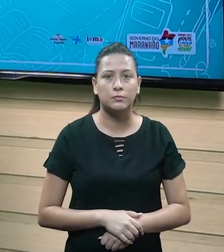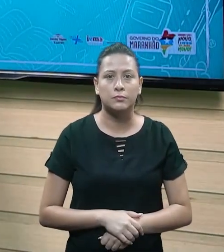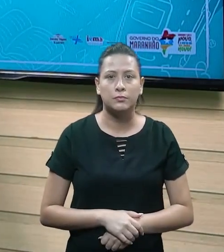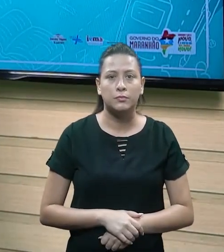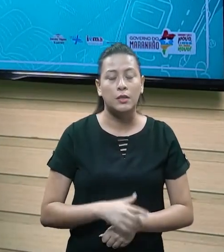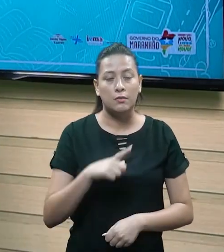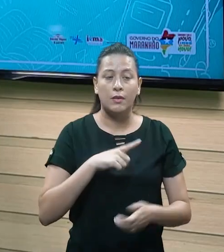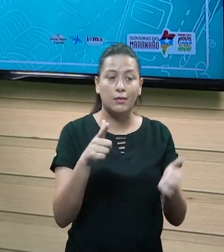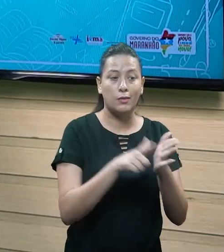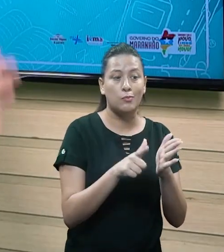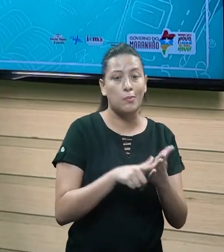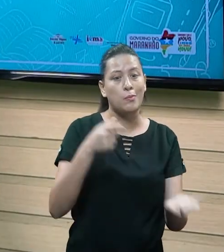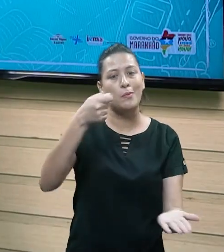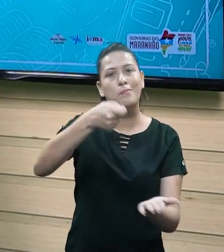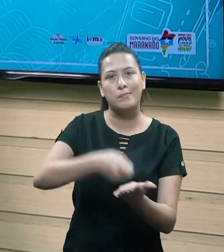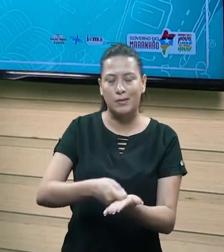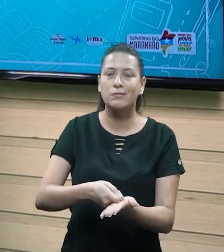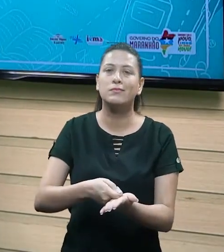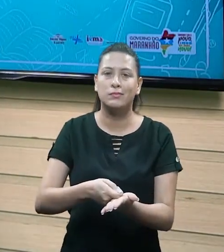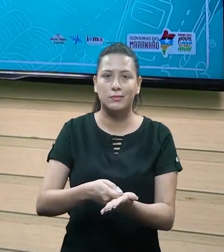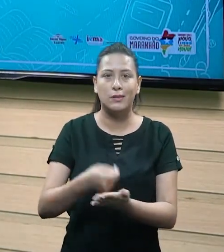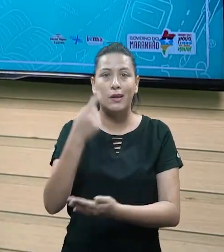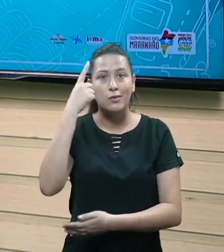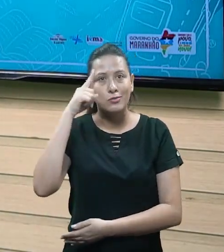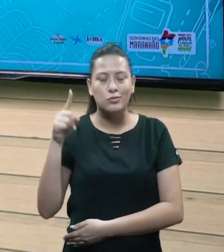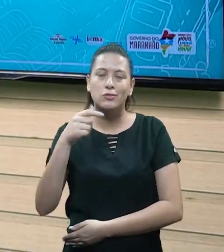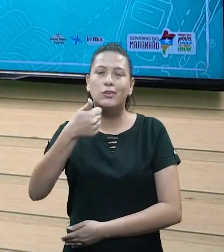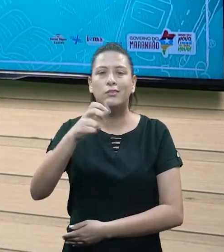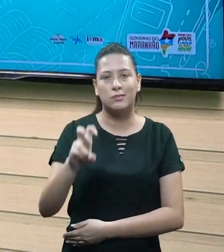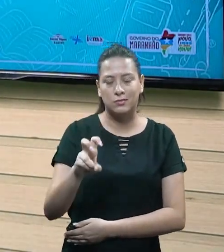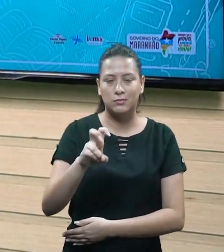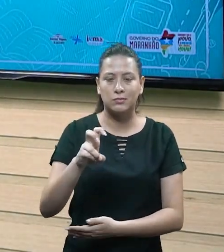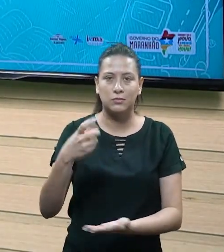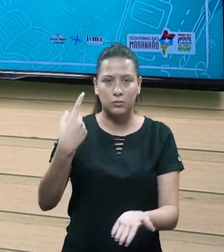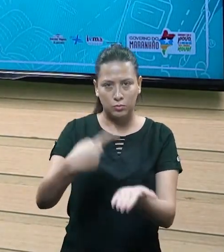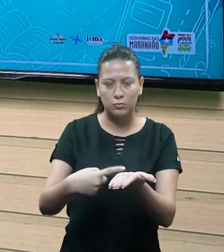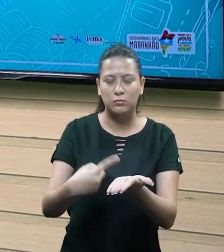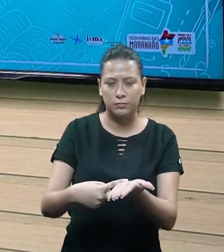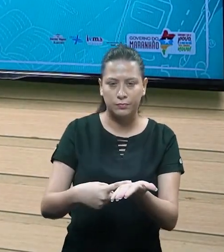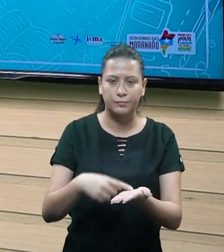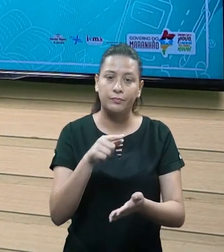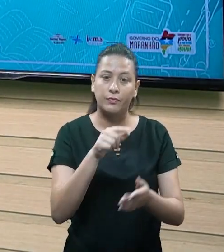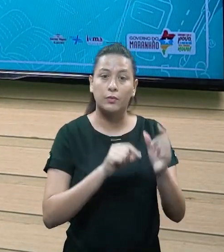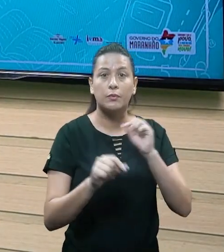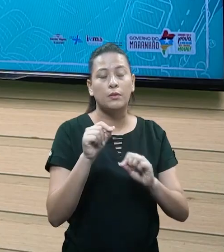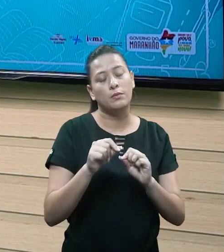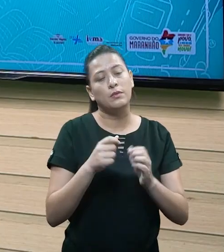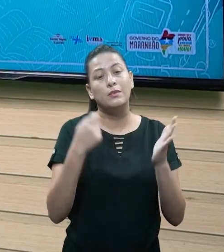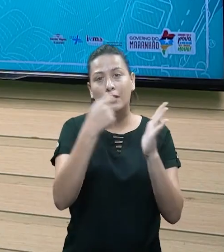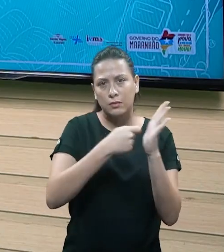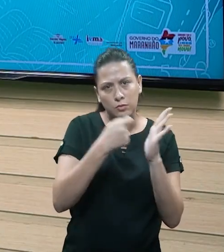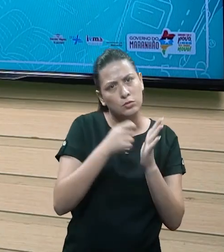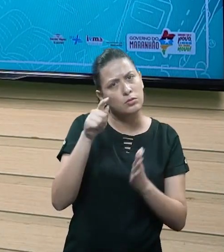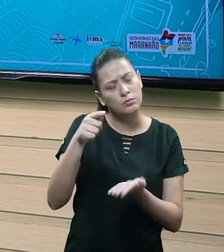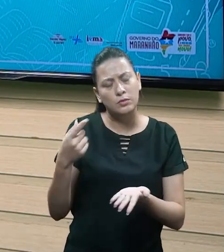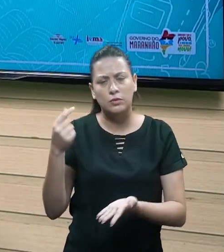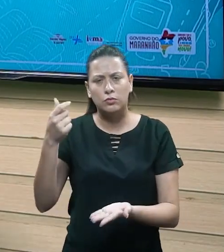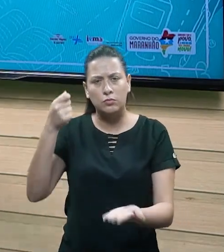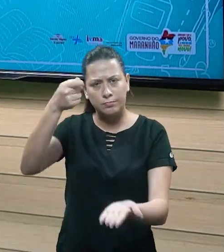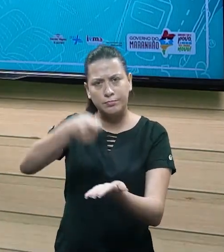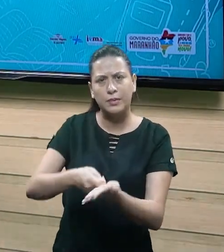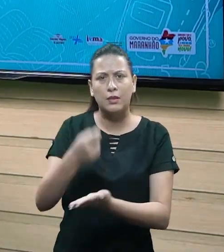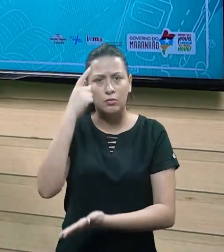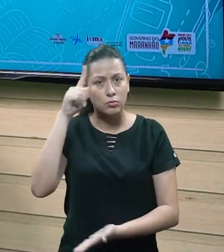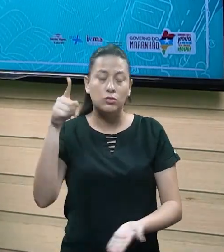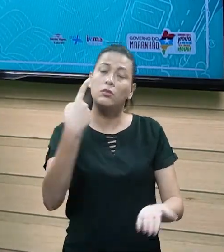vencimento dela para o dia 15. Um exemplo, então já está pré-determinado uma obrigação exigível, ou seja, está